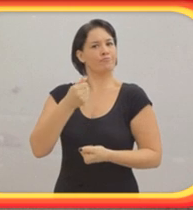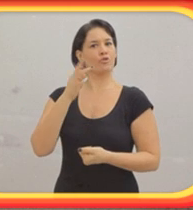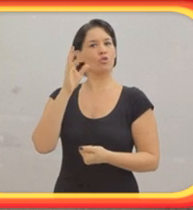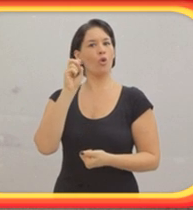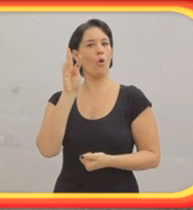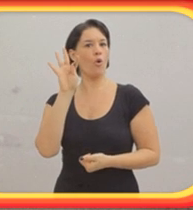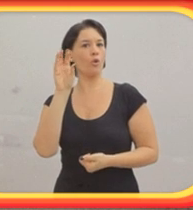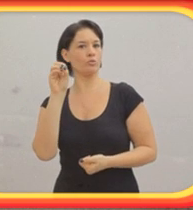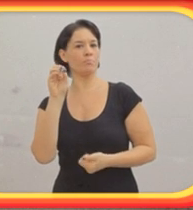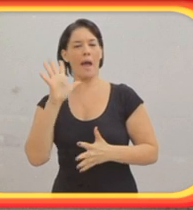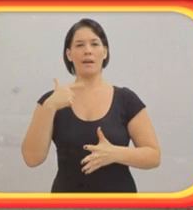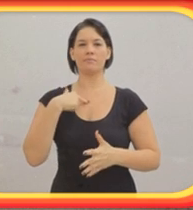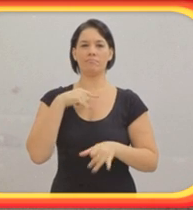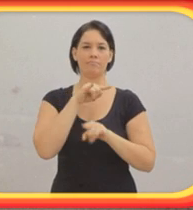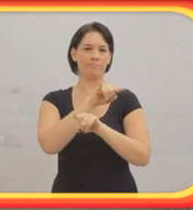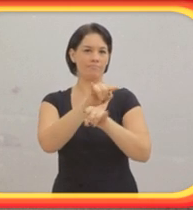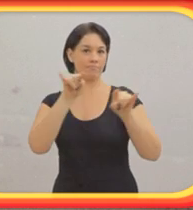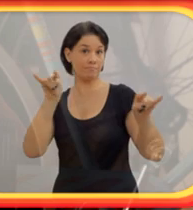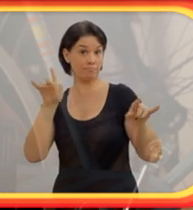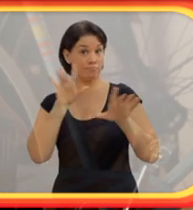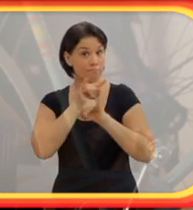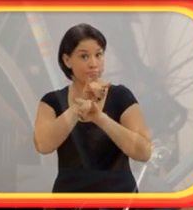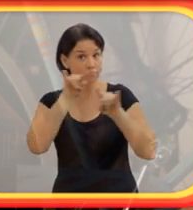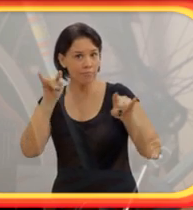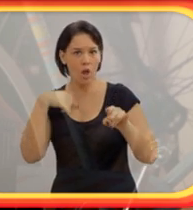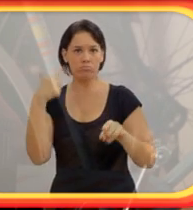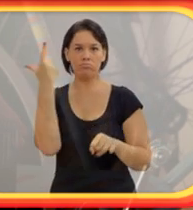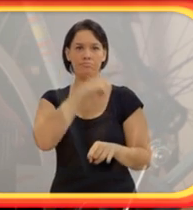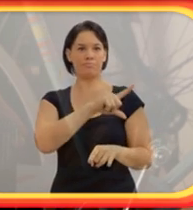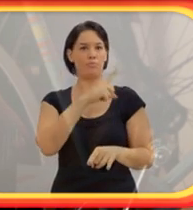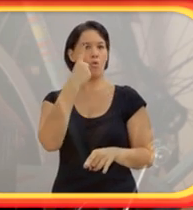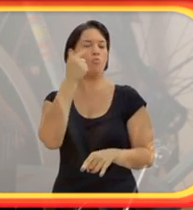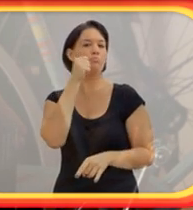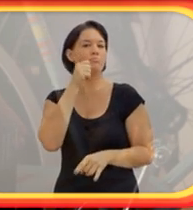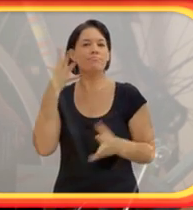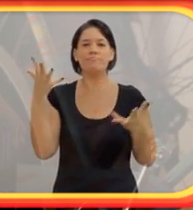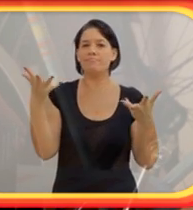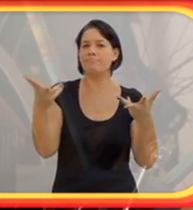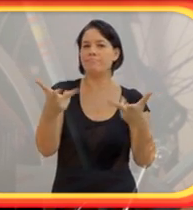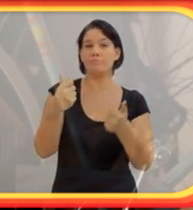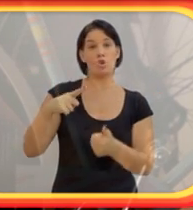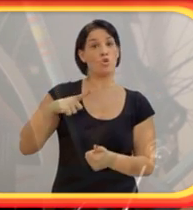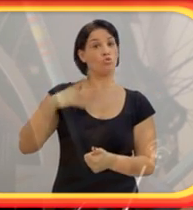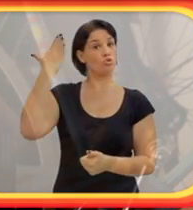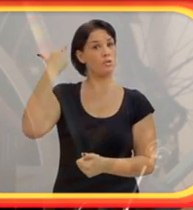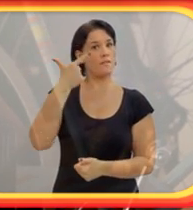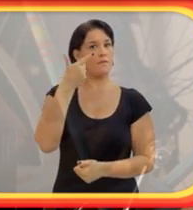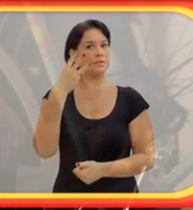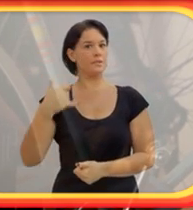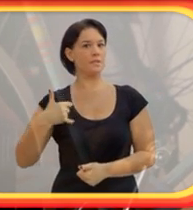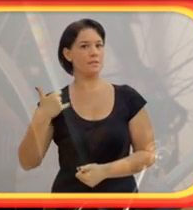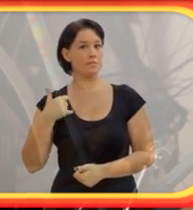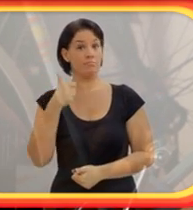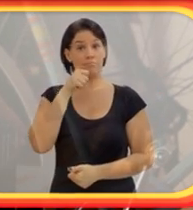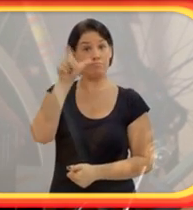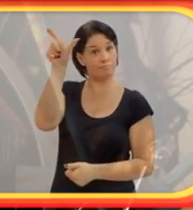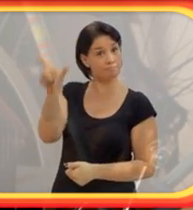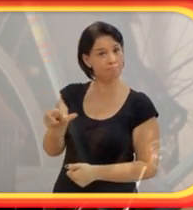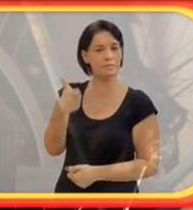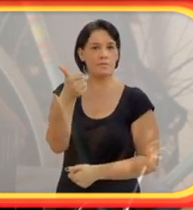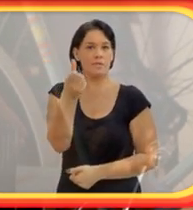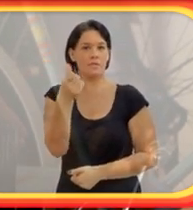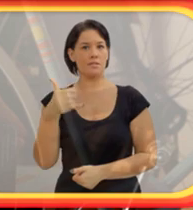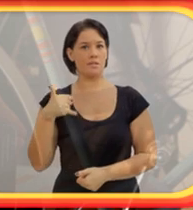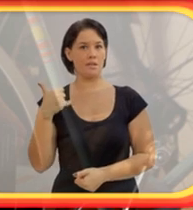idade e ela tinha 16 anos. E eu já era formado no segundo grau e de vez em quando os meus amigos me